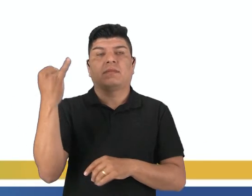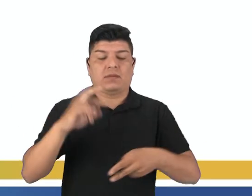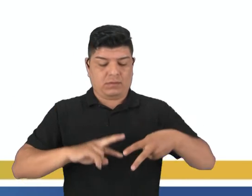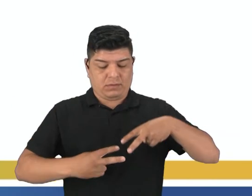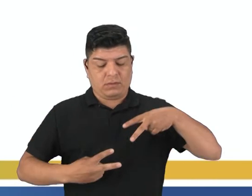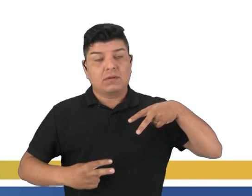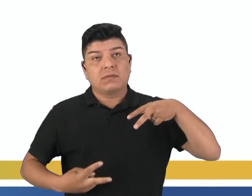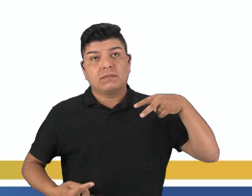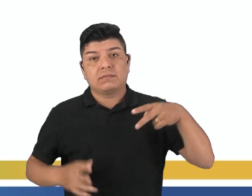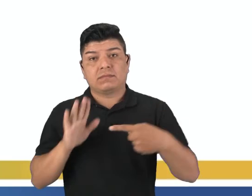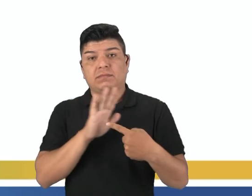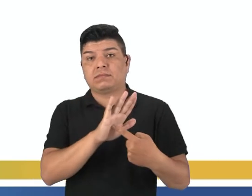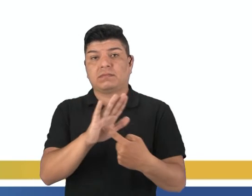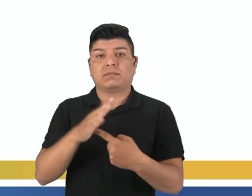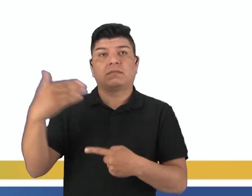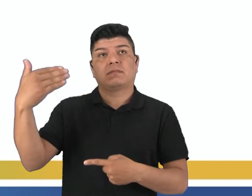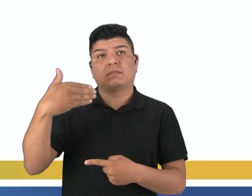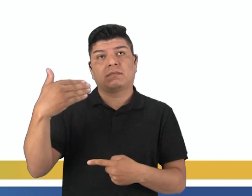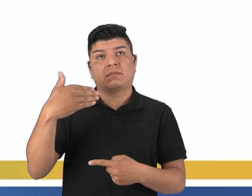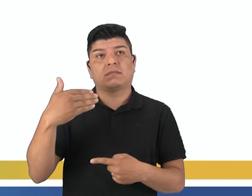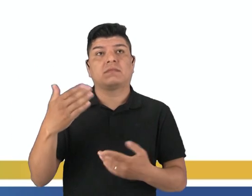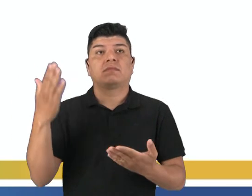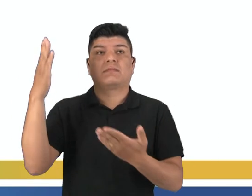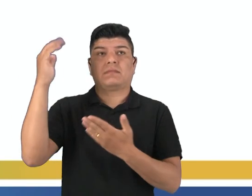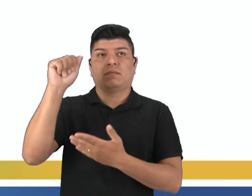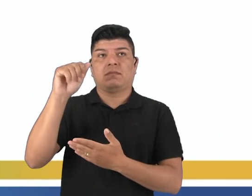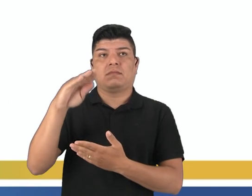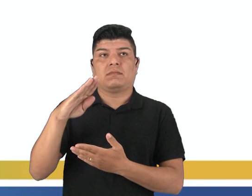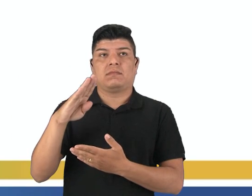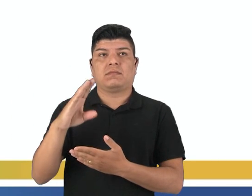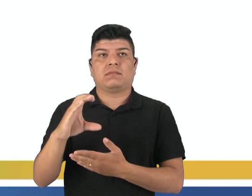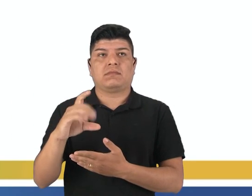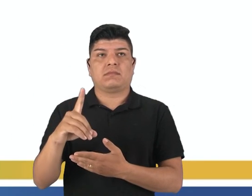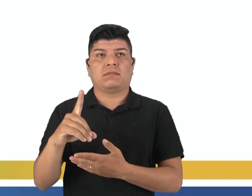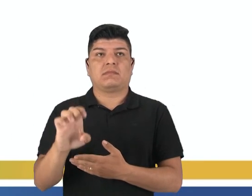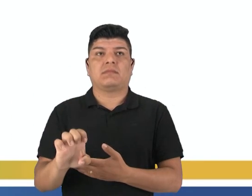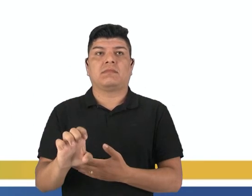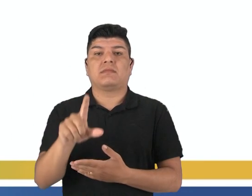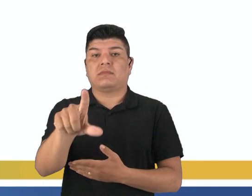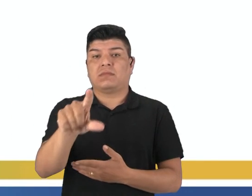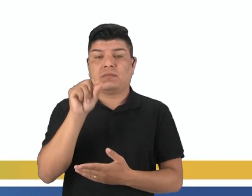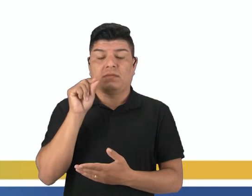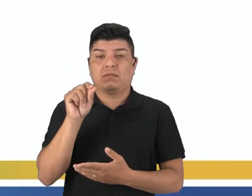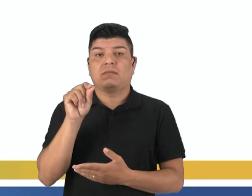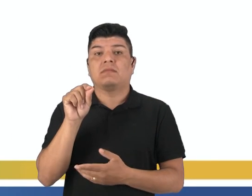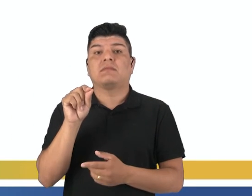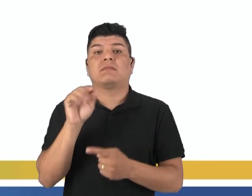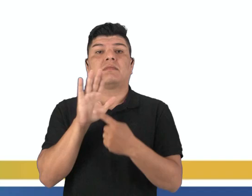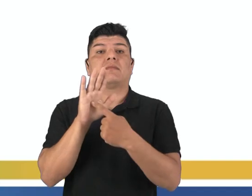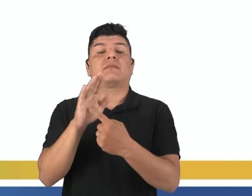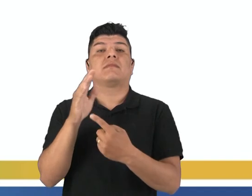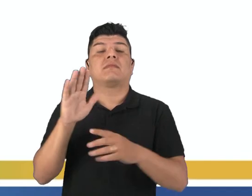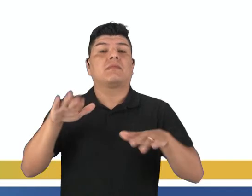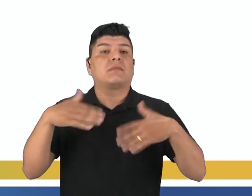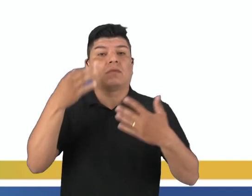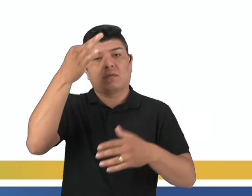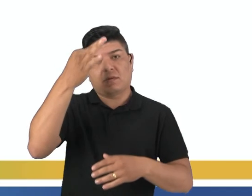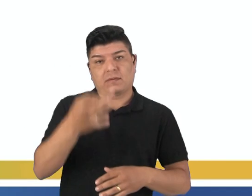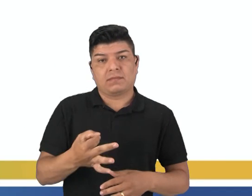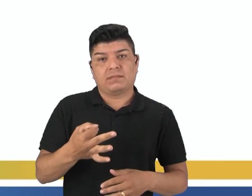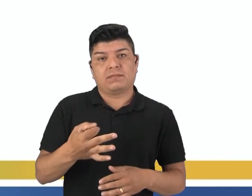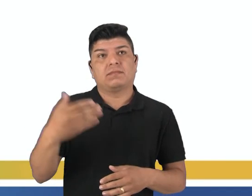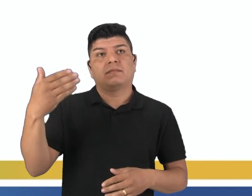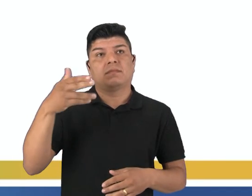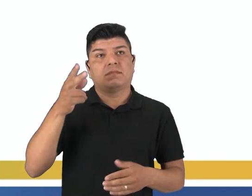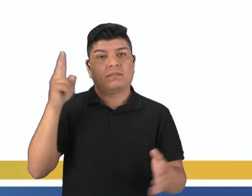DNA apresenta a seguinte sequência, timina, citosina, adenina, a guanina e a timina. Marque a alternativa que indica corretamente a